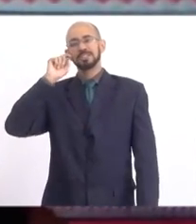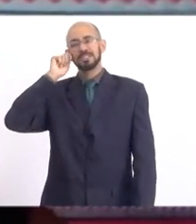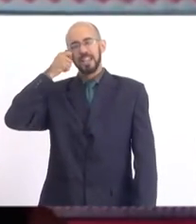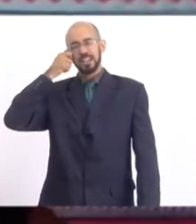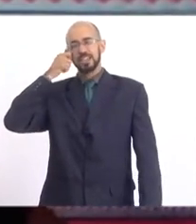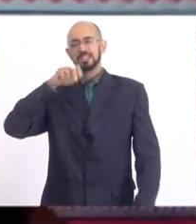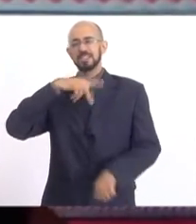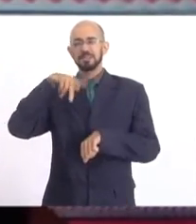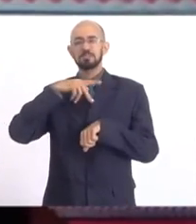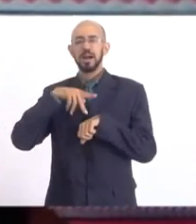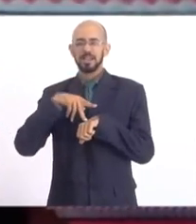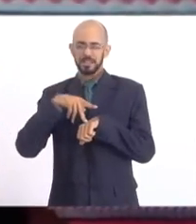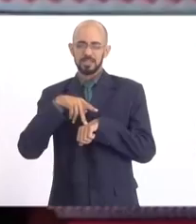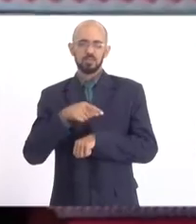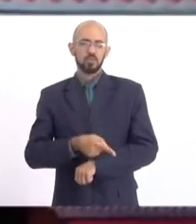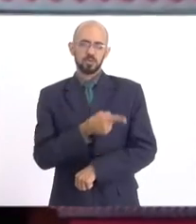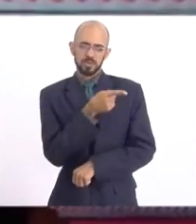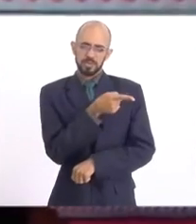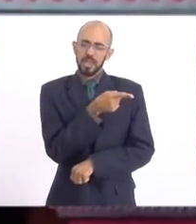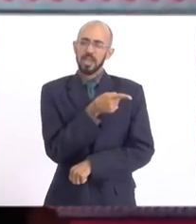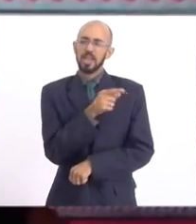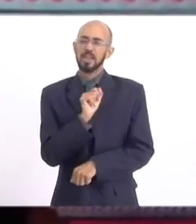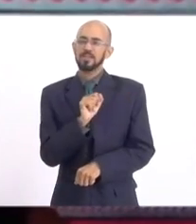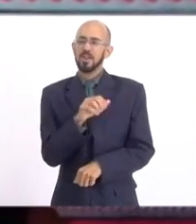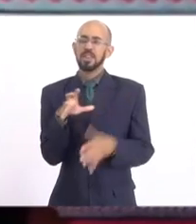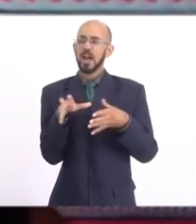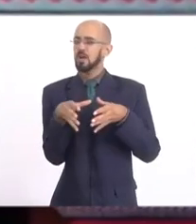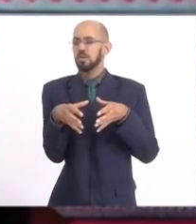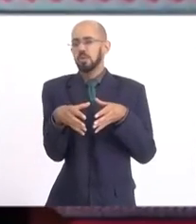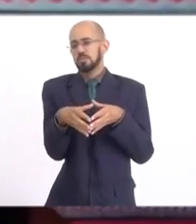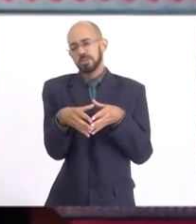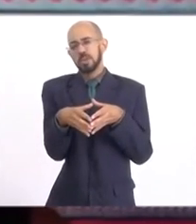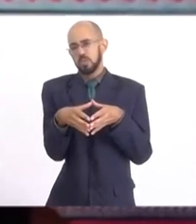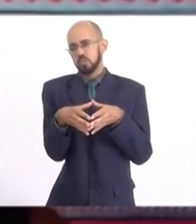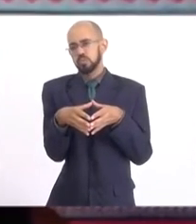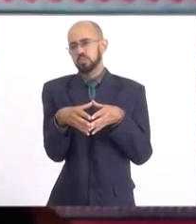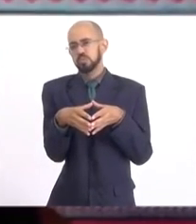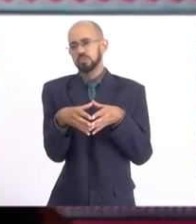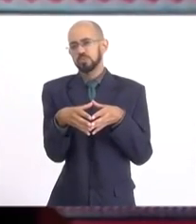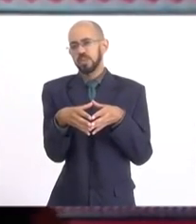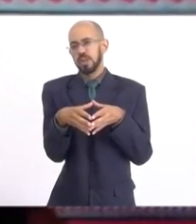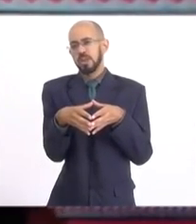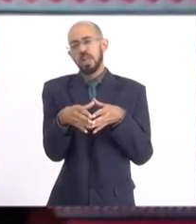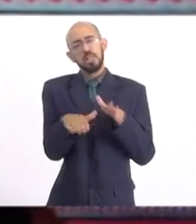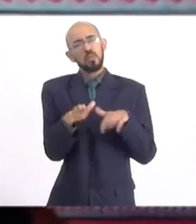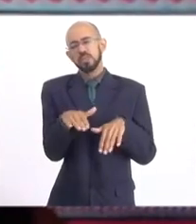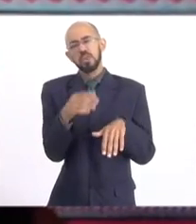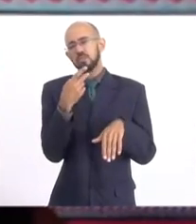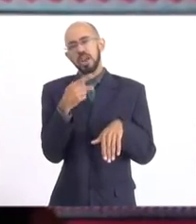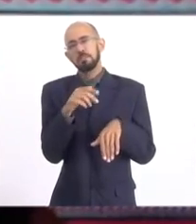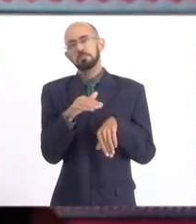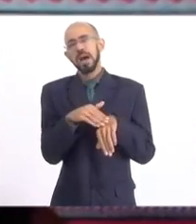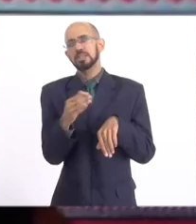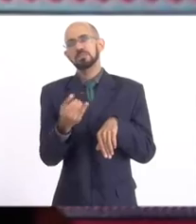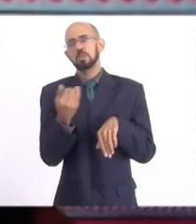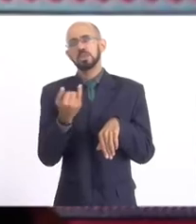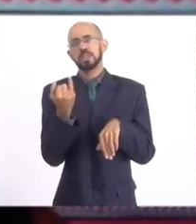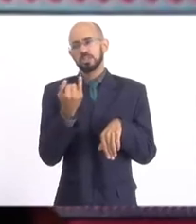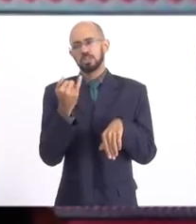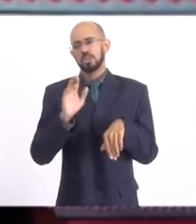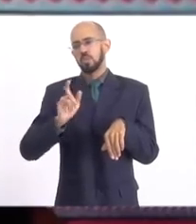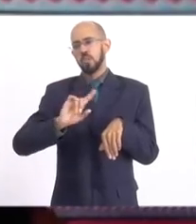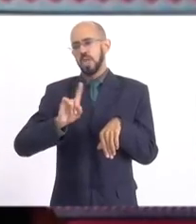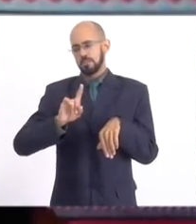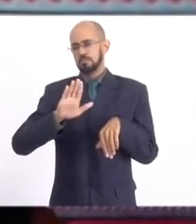Você fez parte da comissão, talvez, não digo a mais importante, porque todos são importantes, mas a que